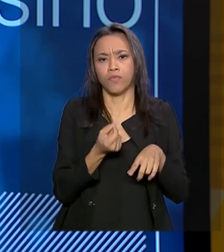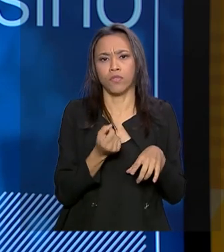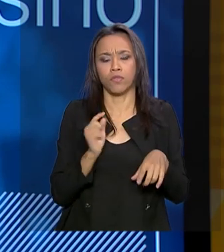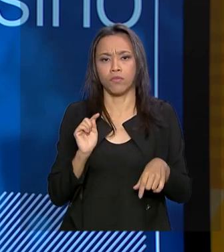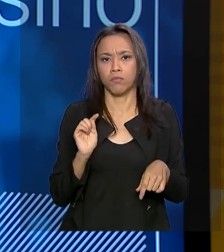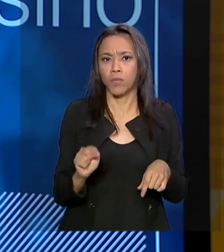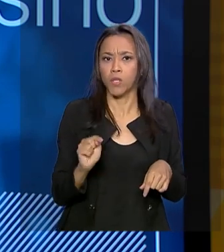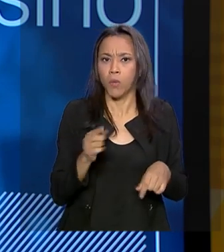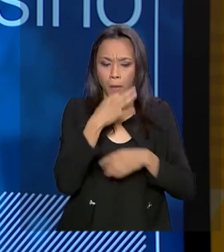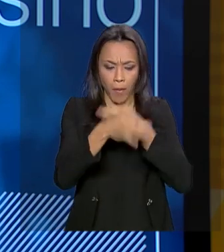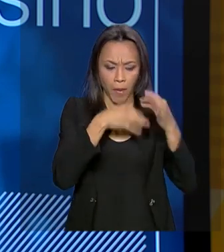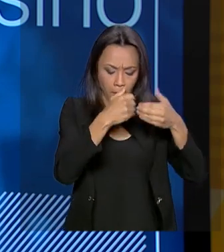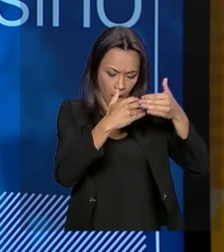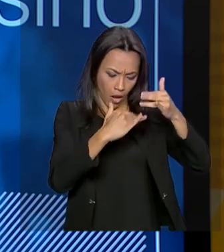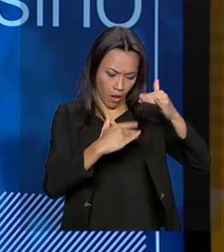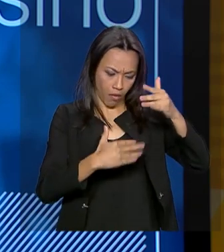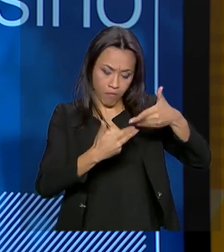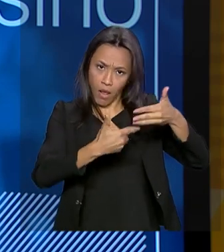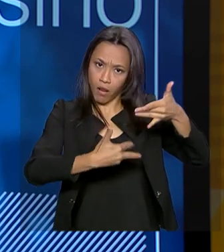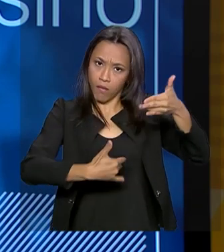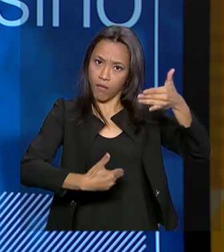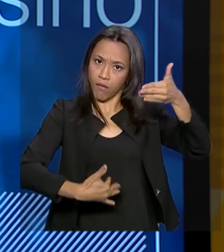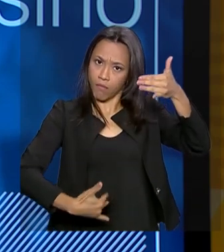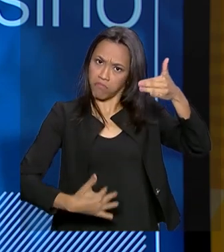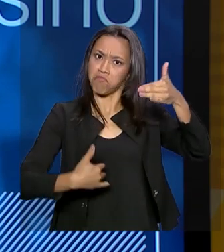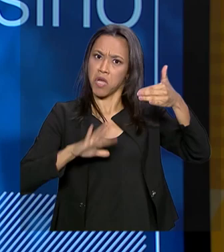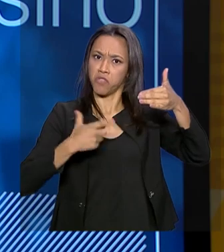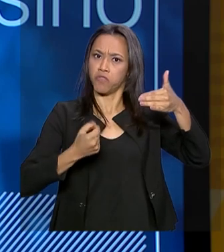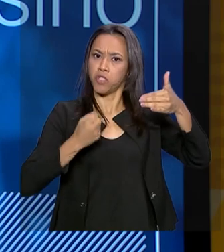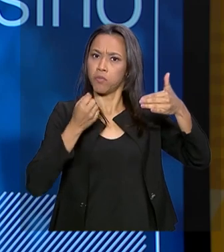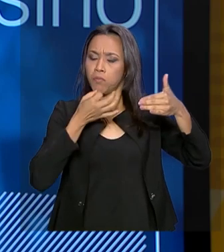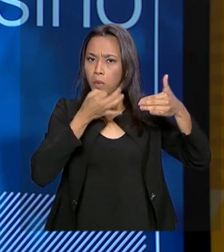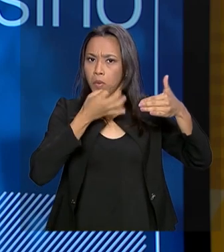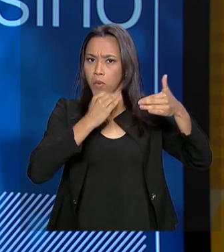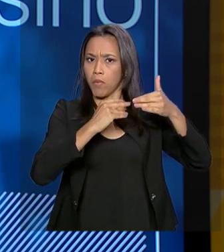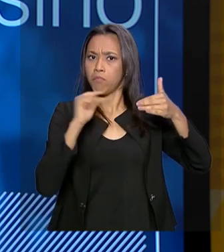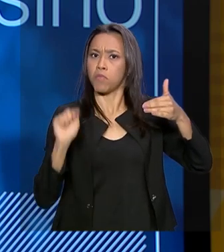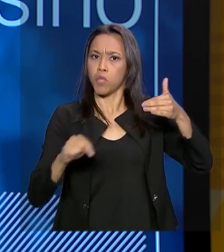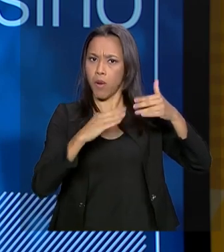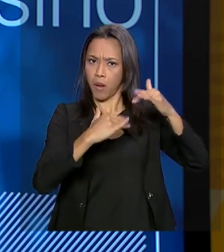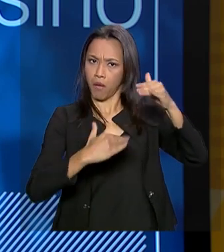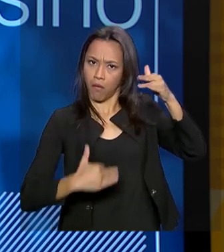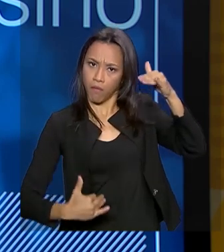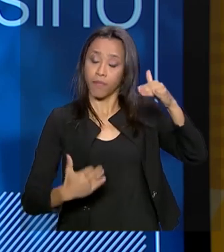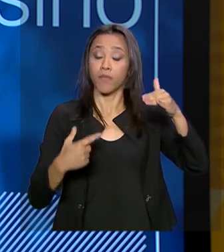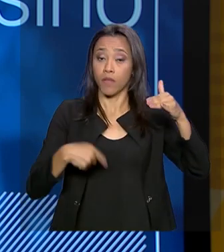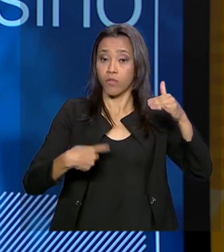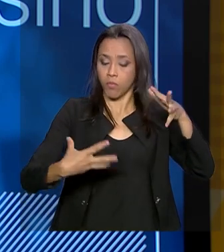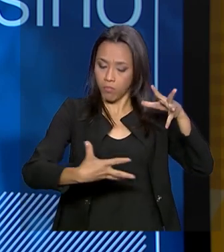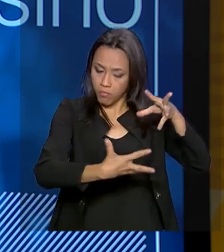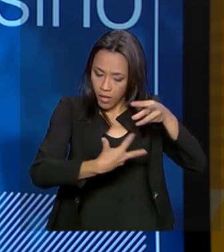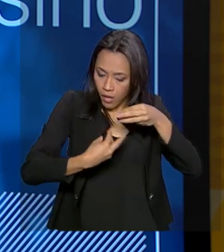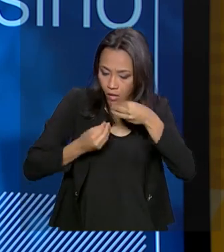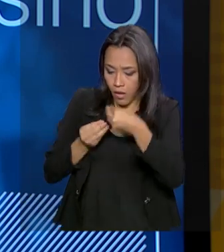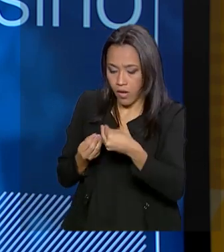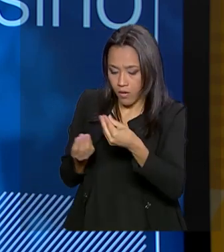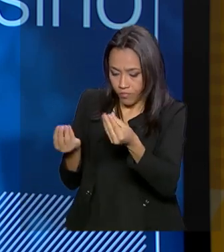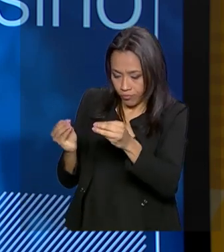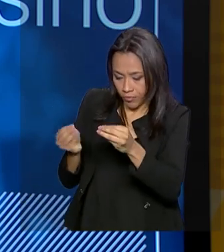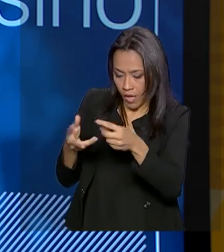comentários. Então, agora a está consolidando essas proposições, esses aperfeiçoamentos do